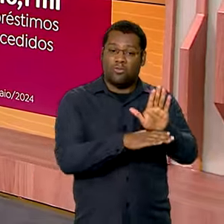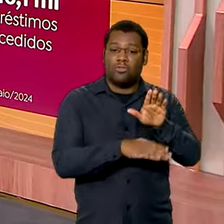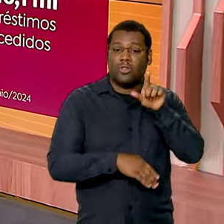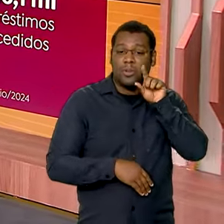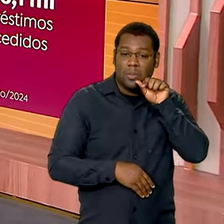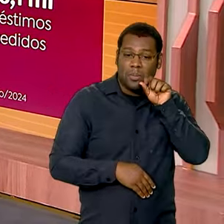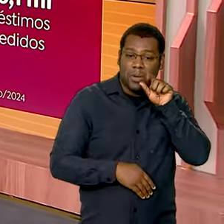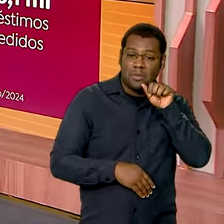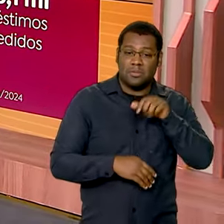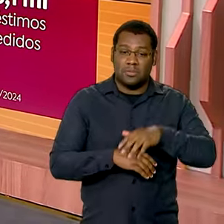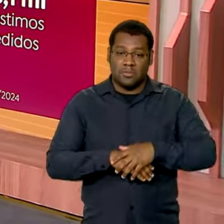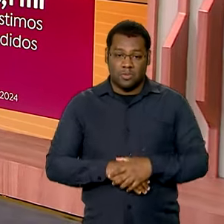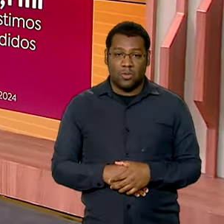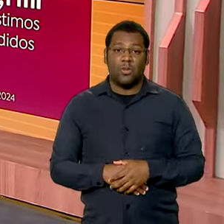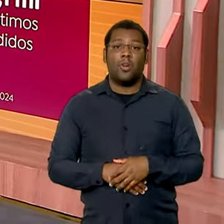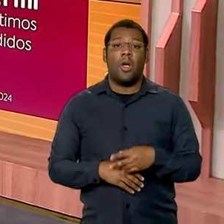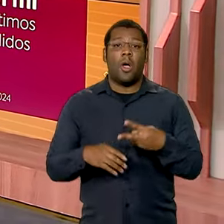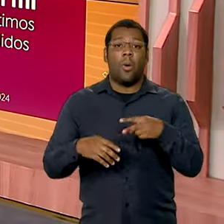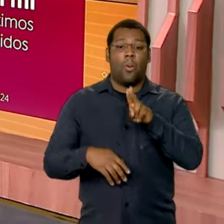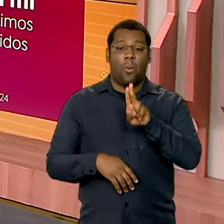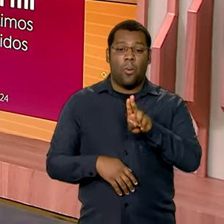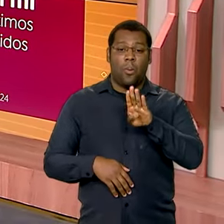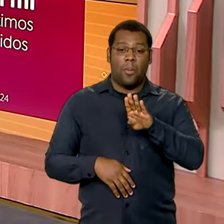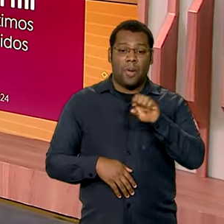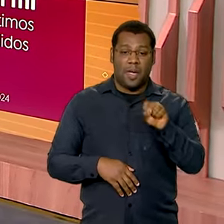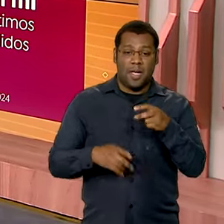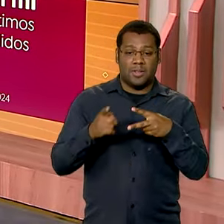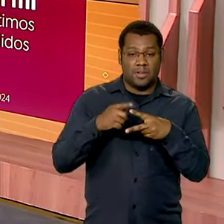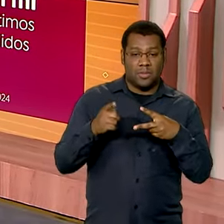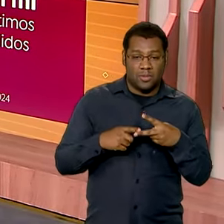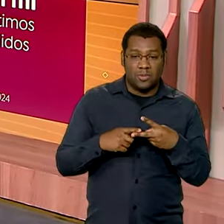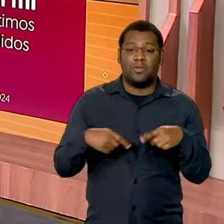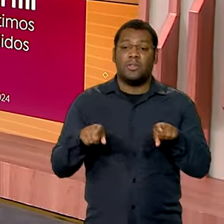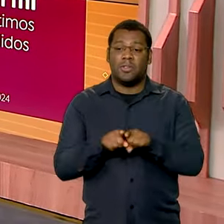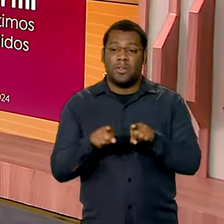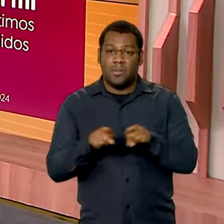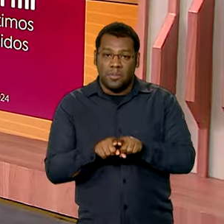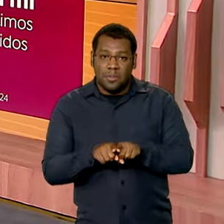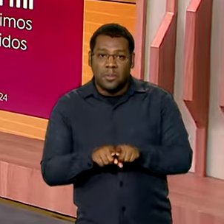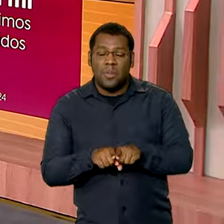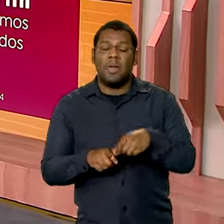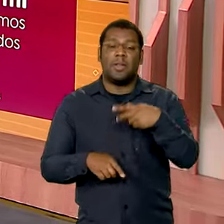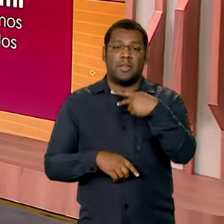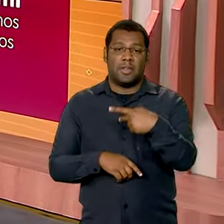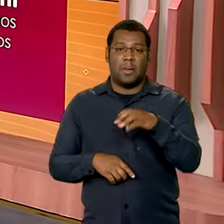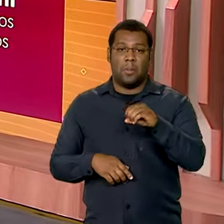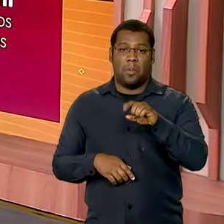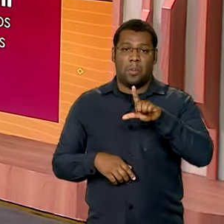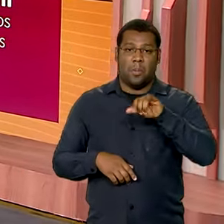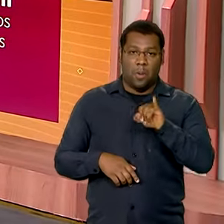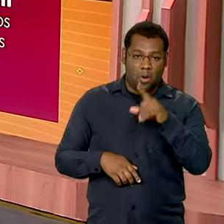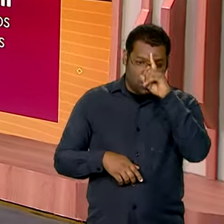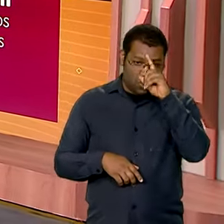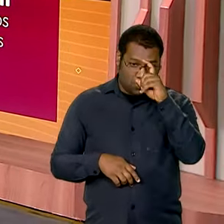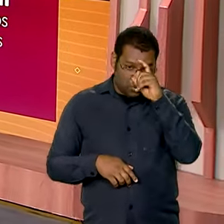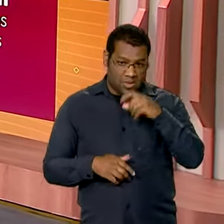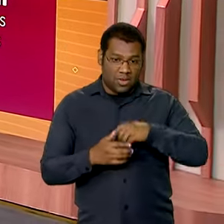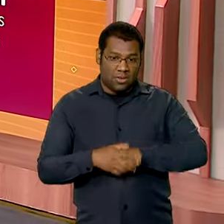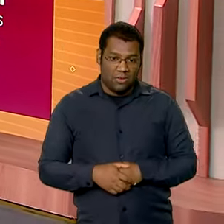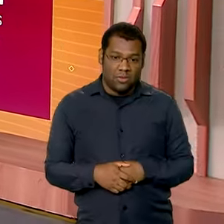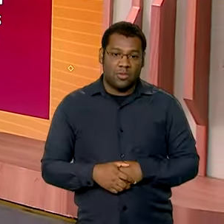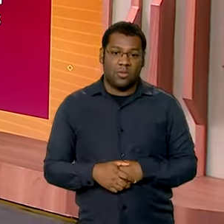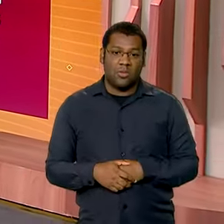com duas unidades básicas de saúde, uma policlínica e um centro de atenção psicossocial. No apoio ao